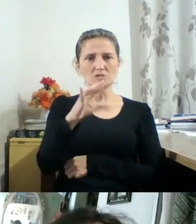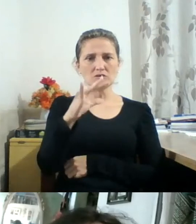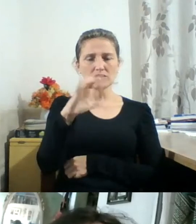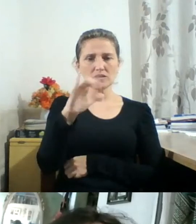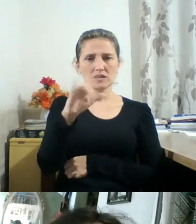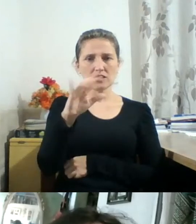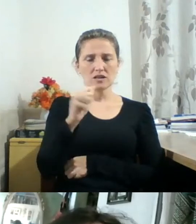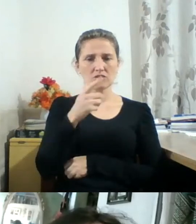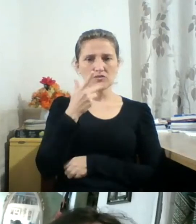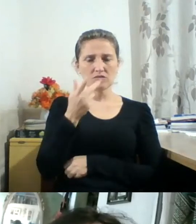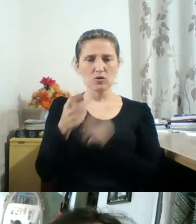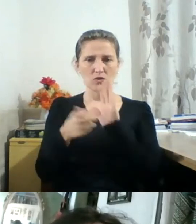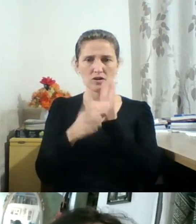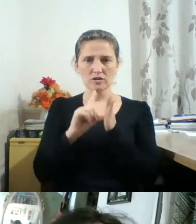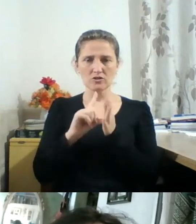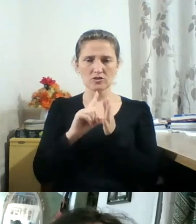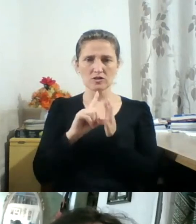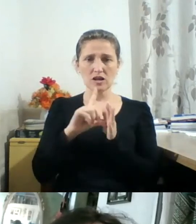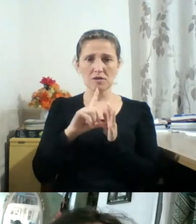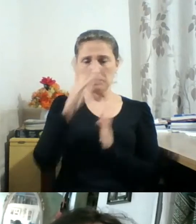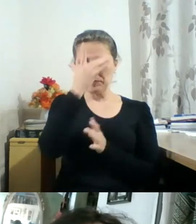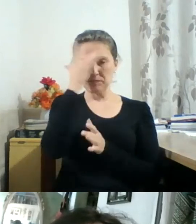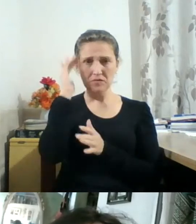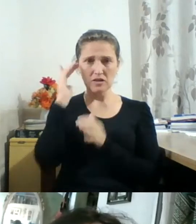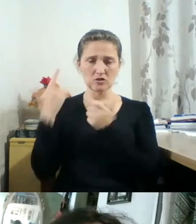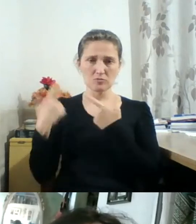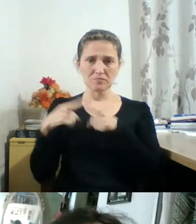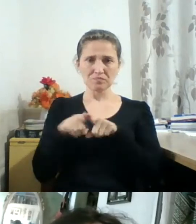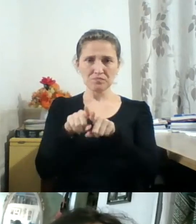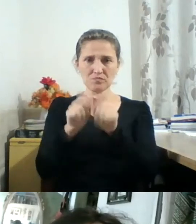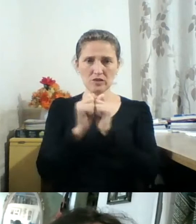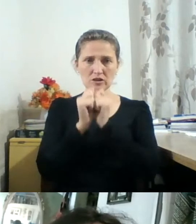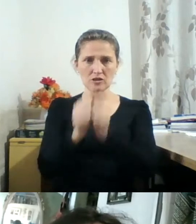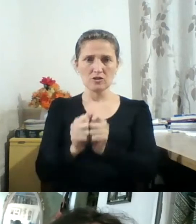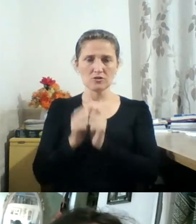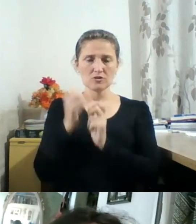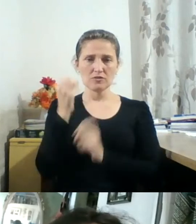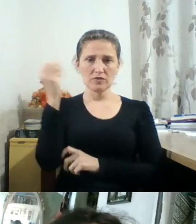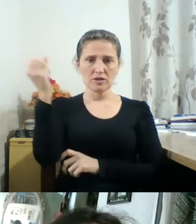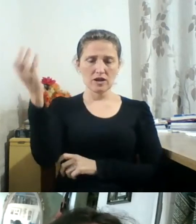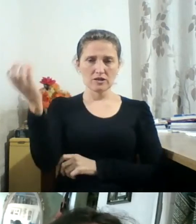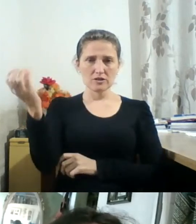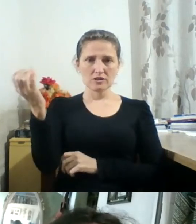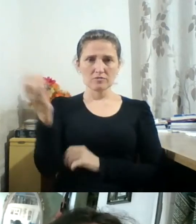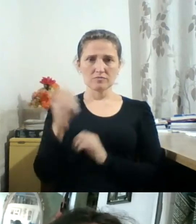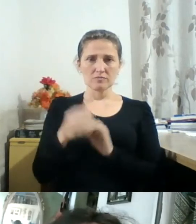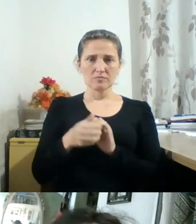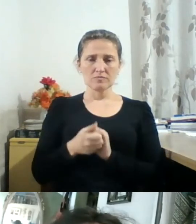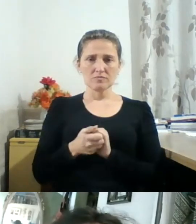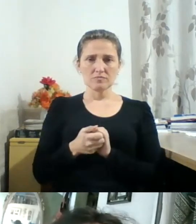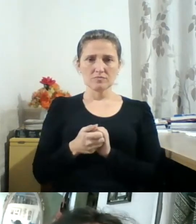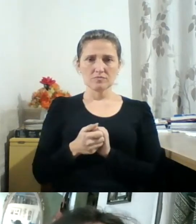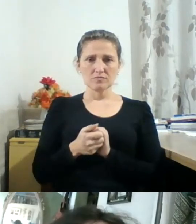pessoas que me acompanharam nessa aventura, nessa viagem pelo